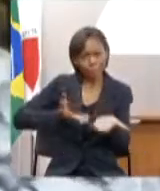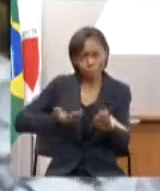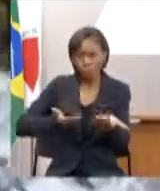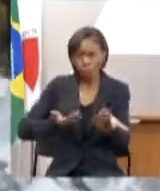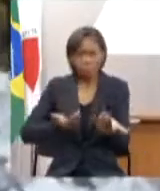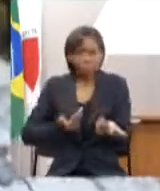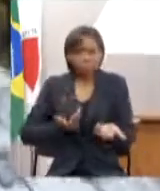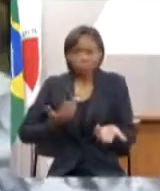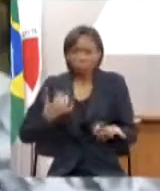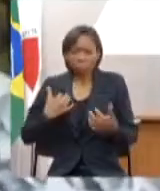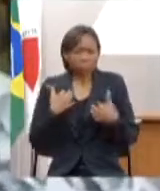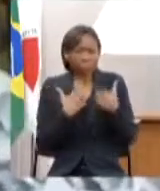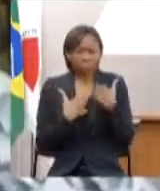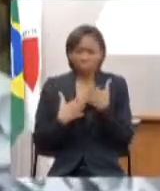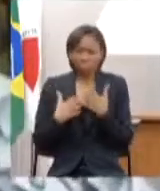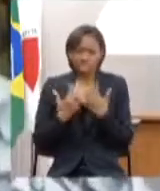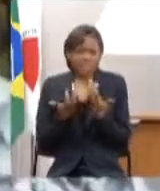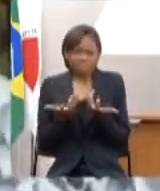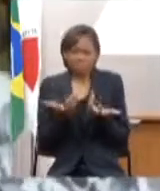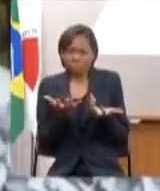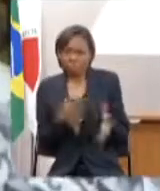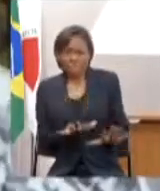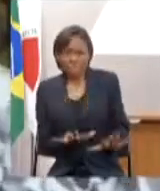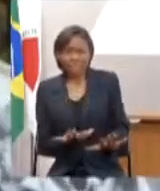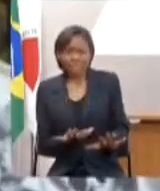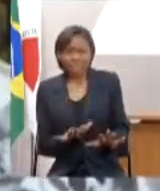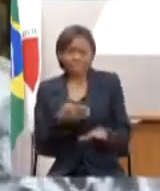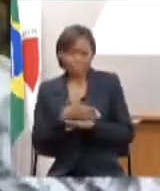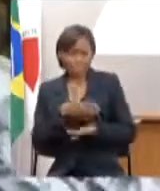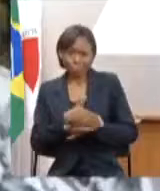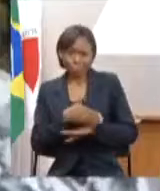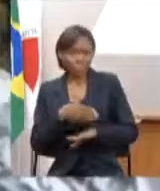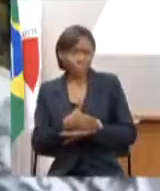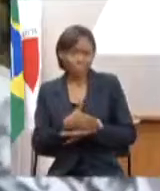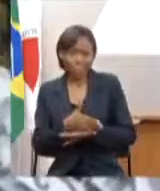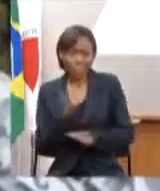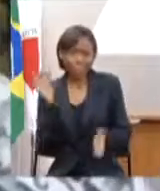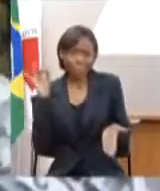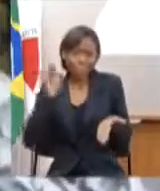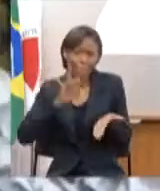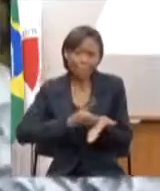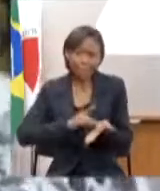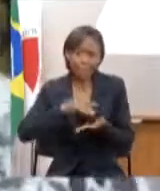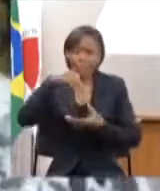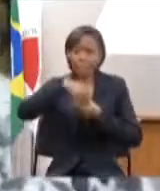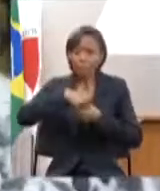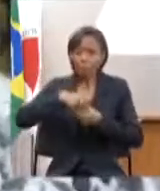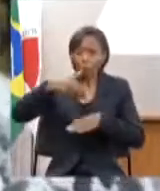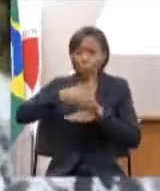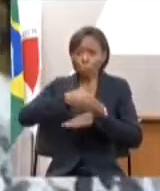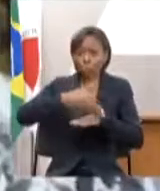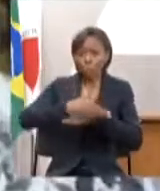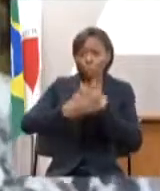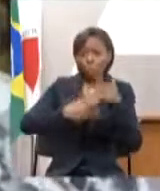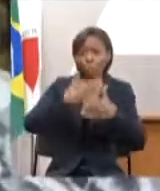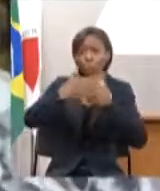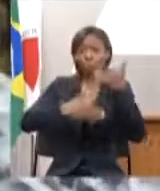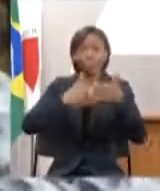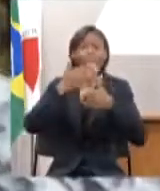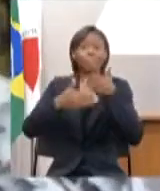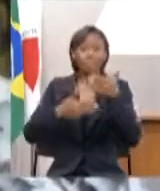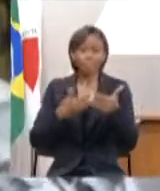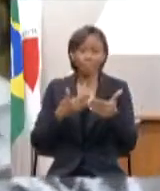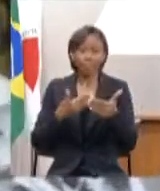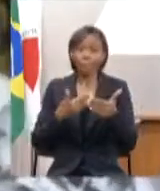essa insatisfação se dá muitas vezes a participar de uma forma efetiva no processo de construção mas de não